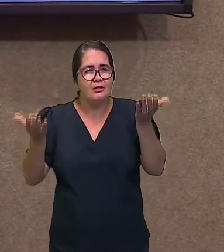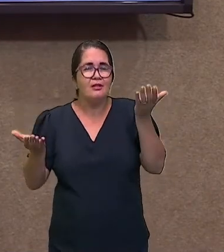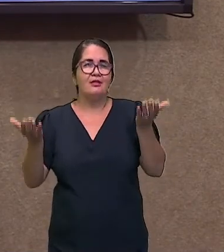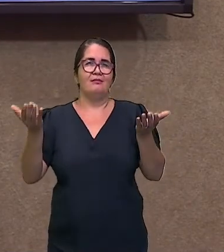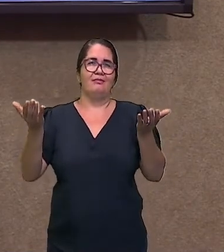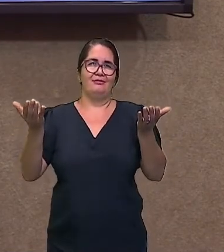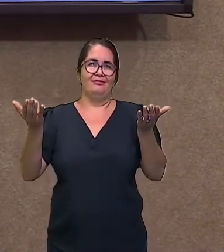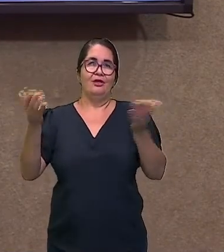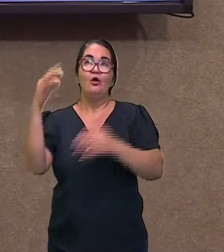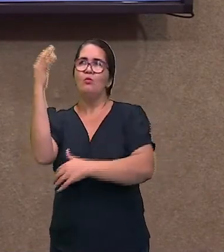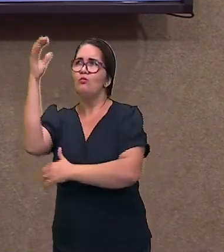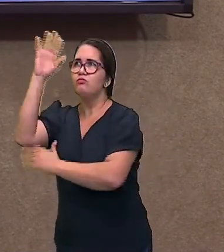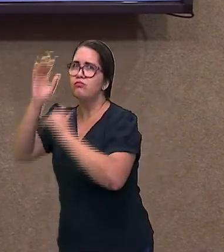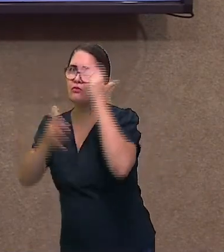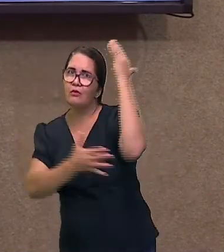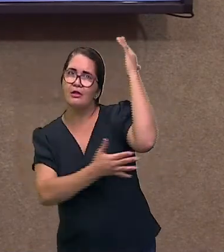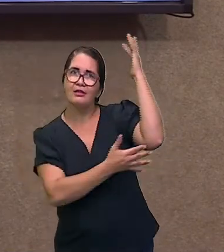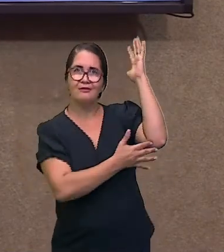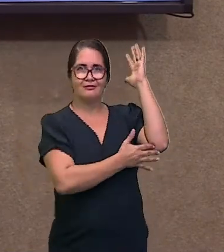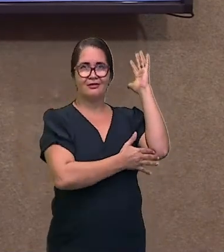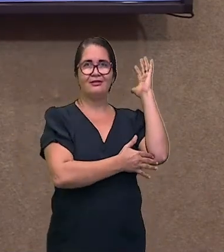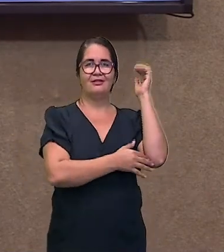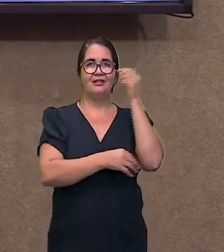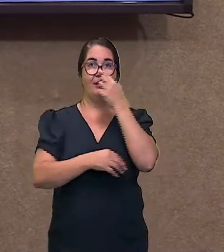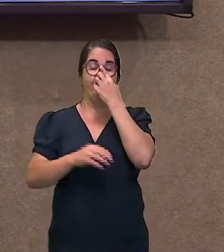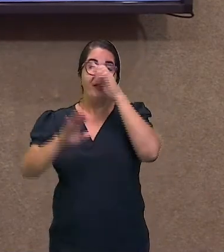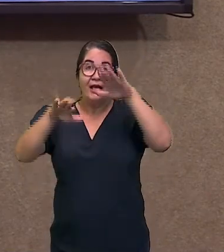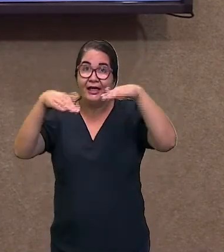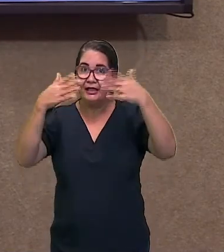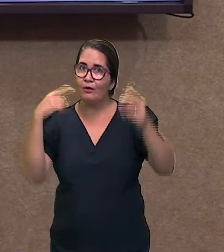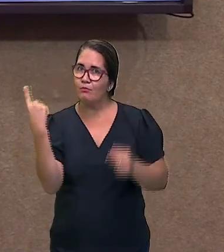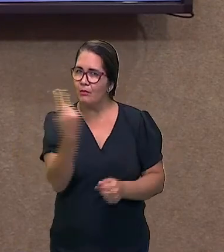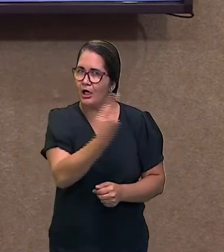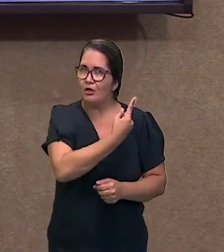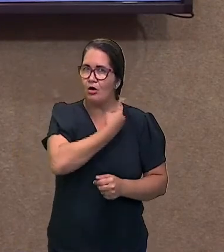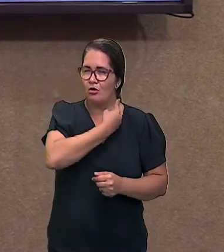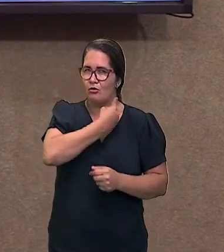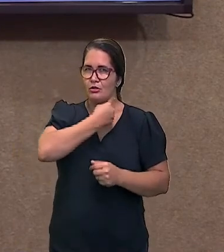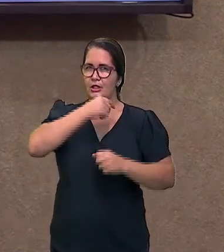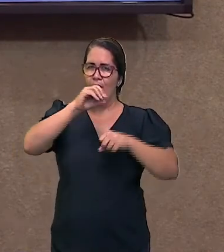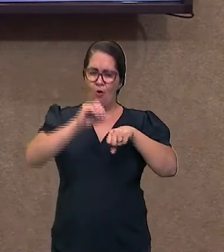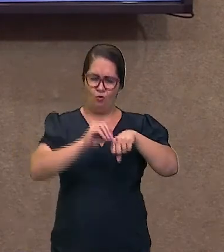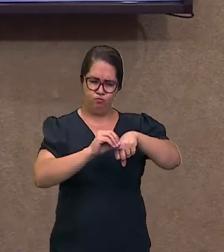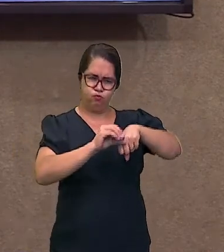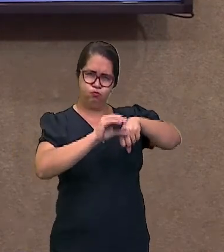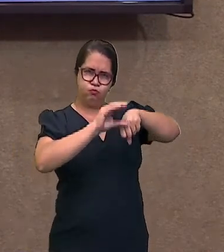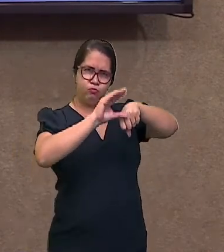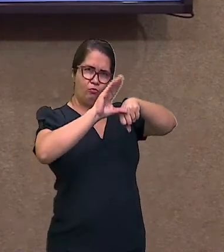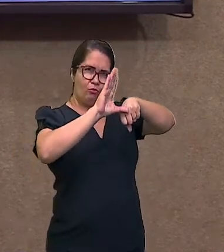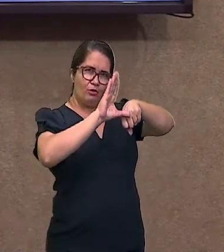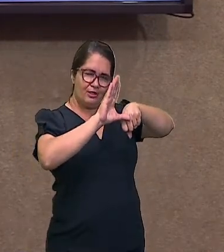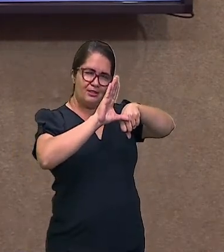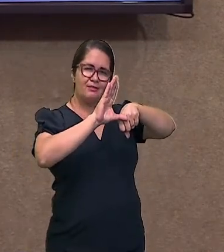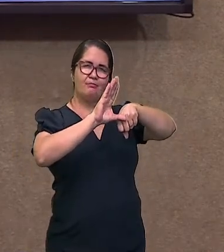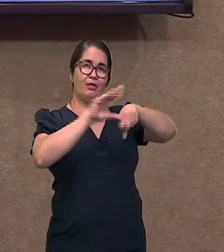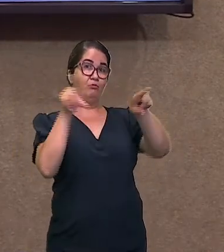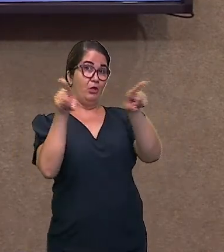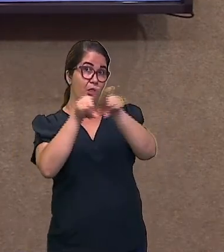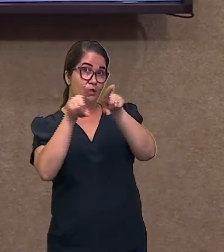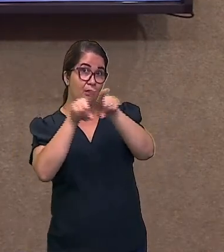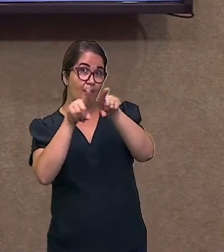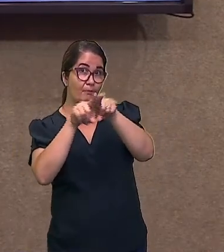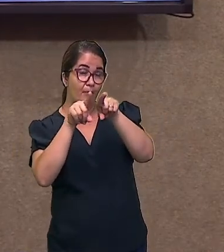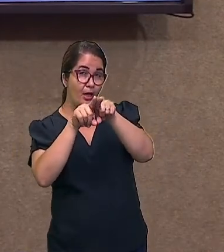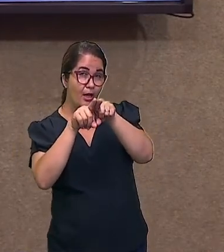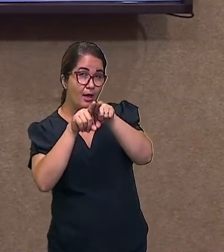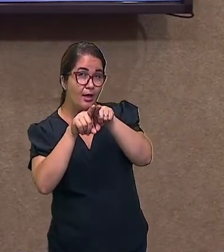Bom, agora, para a gente aumentar o nosso conhecimento, para a gente melhorar aquilo tudo que a